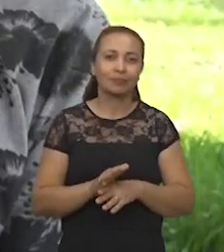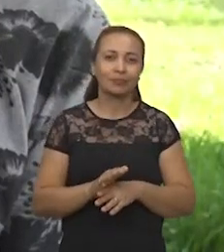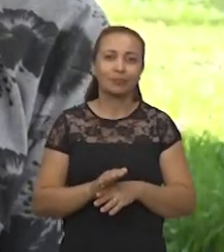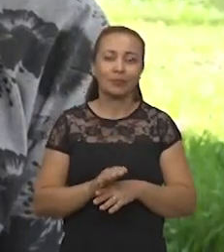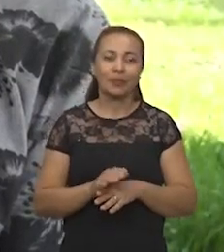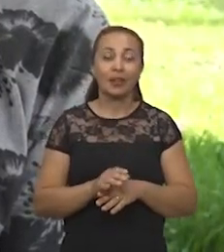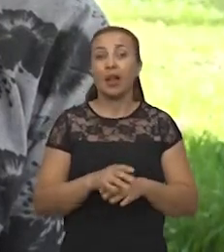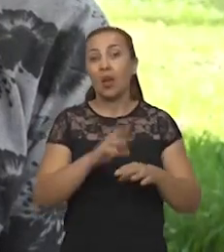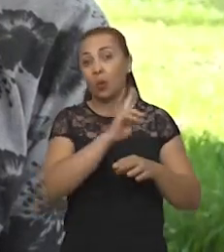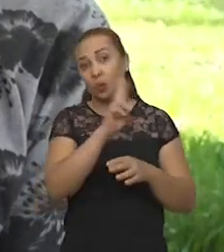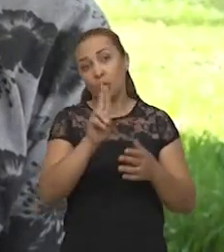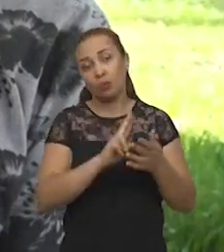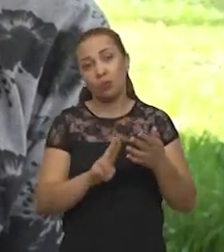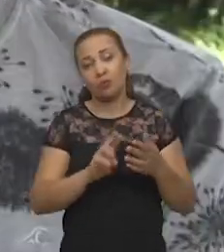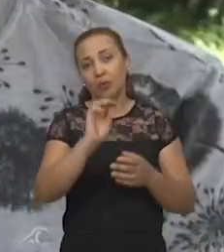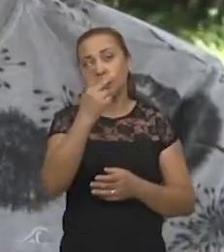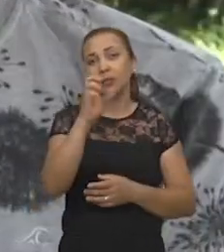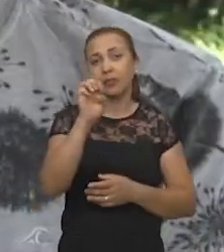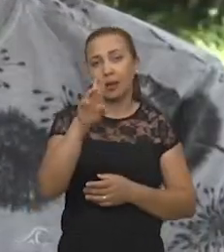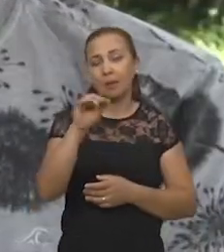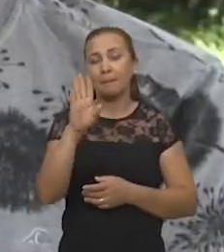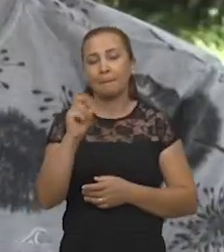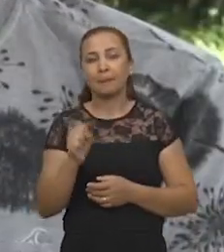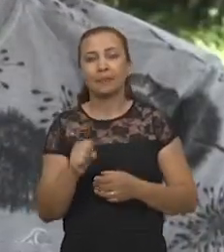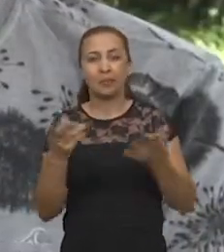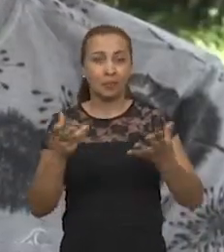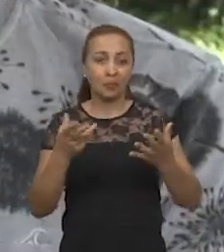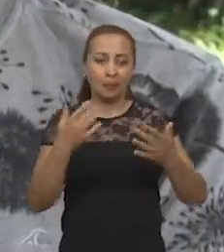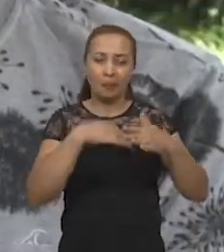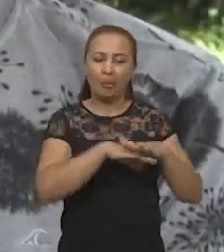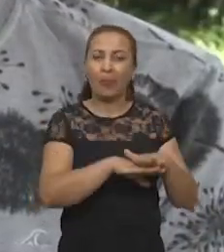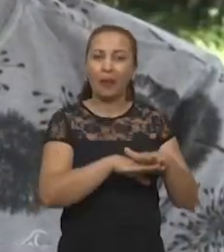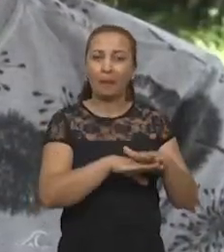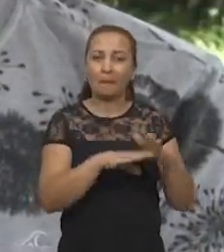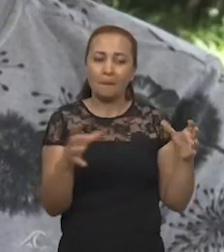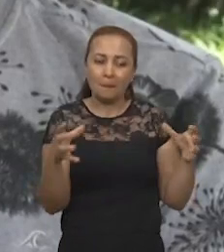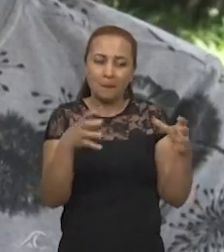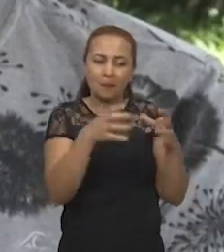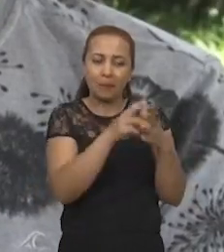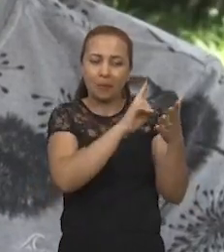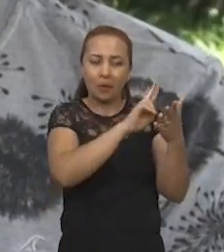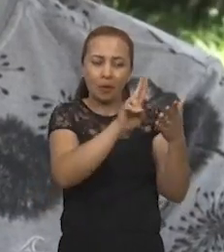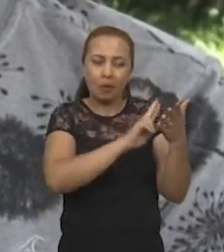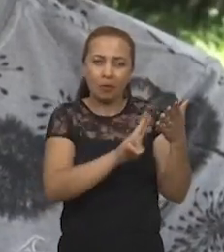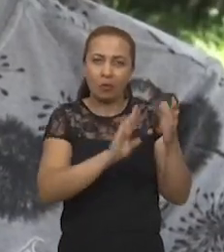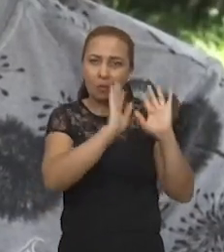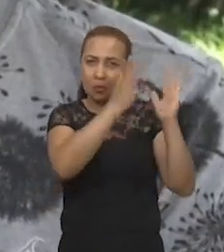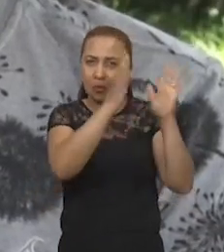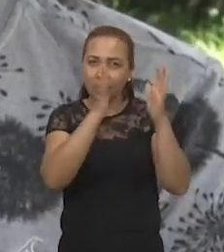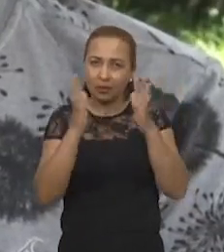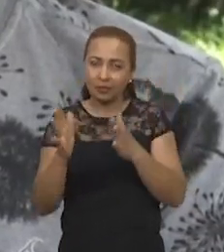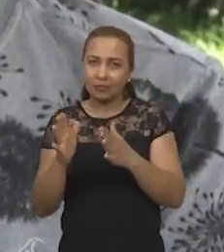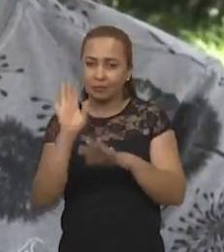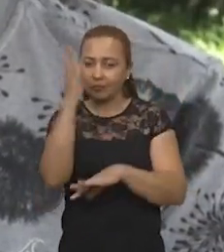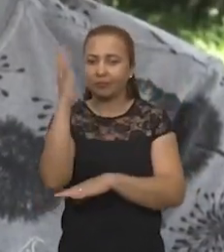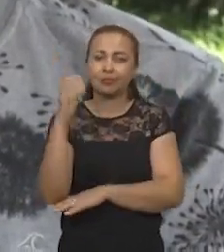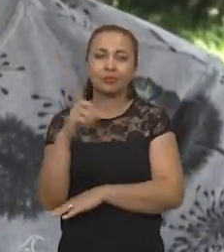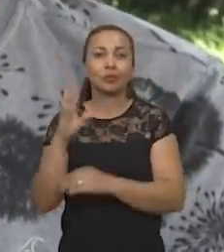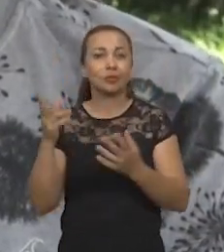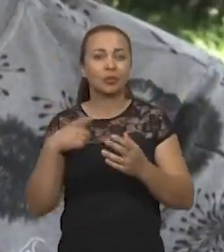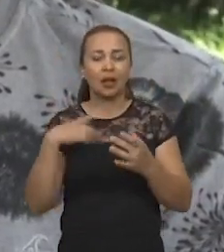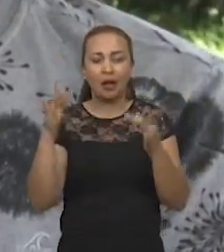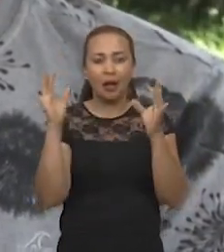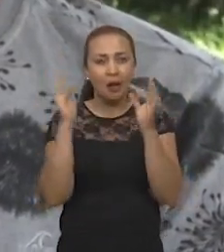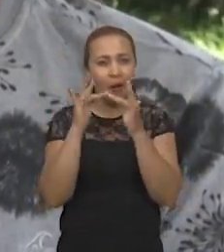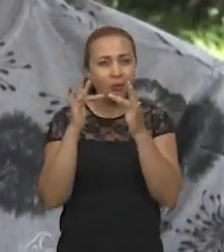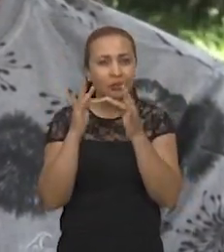da coleção do herbário para isso. Então a coleção hoje, ela recebe contato do Brasil e